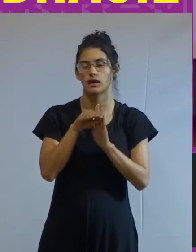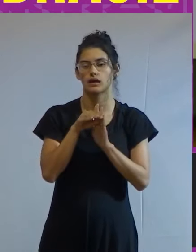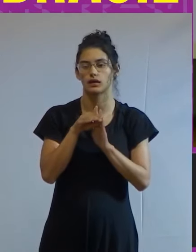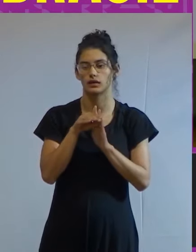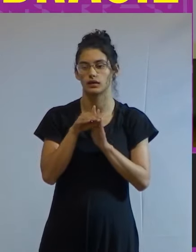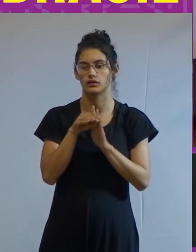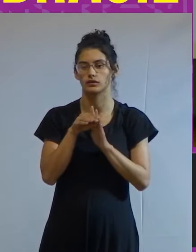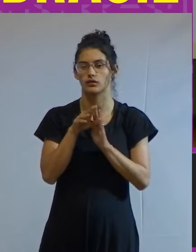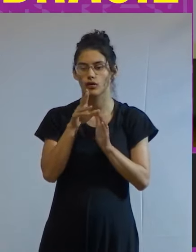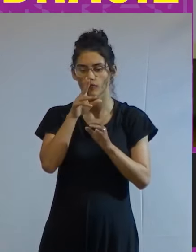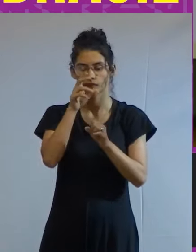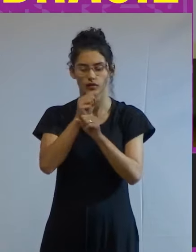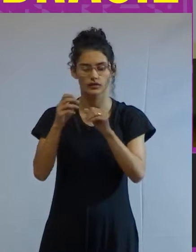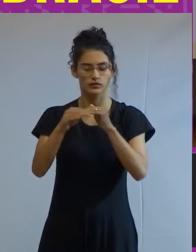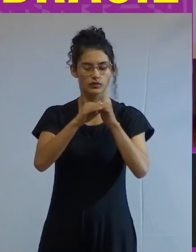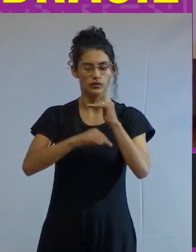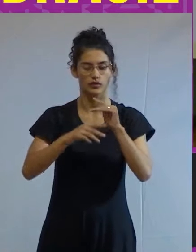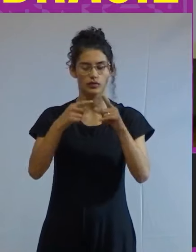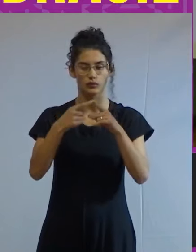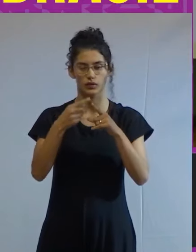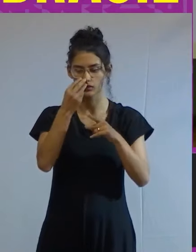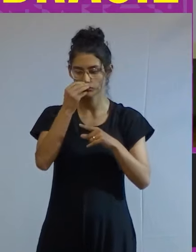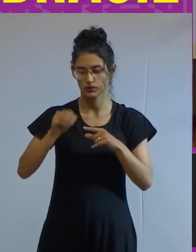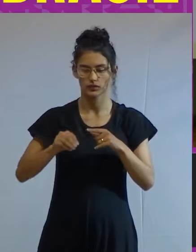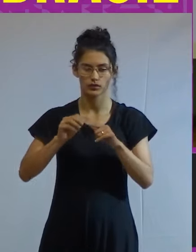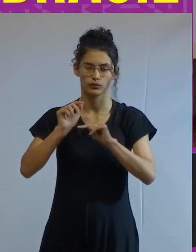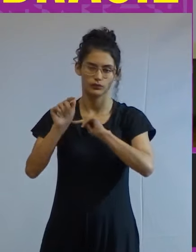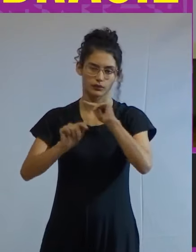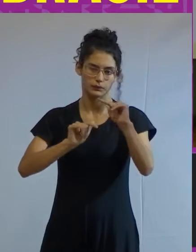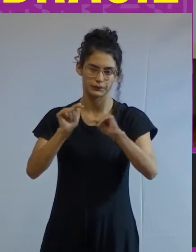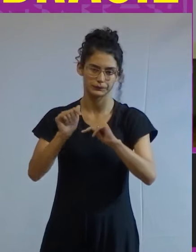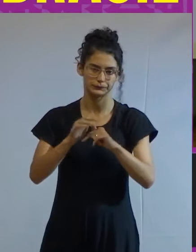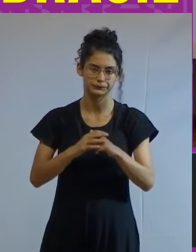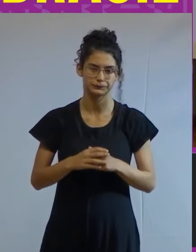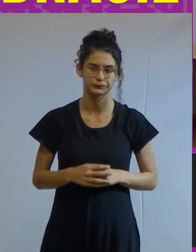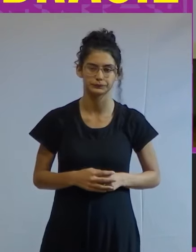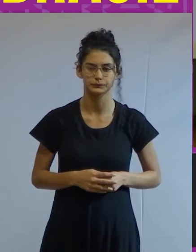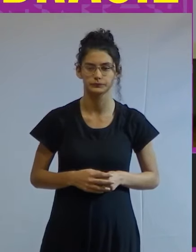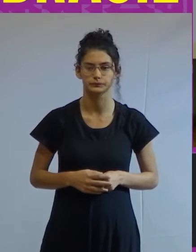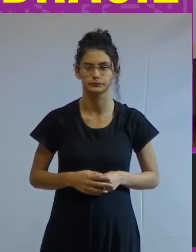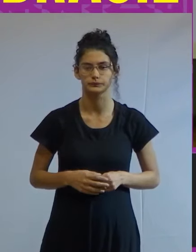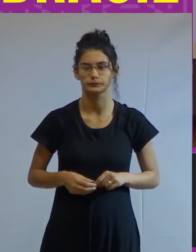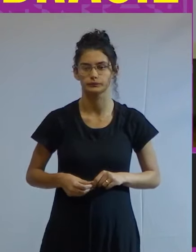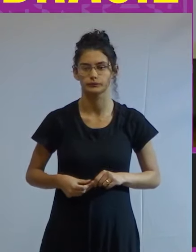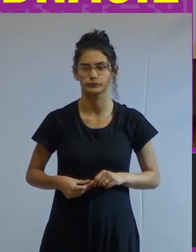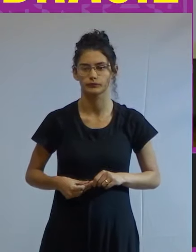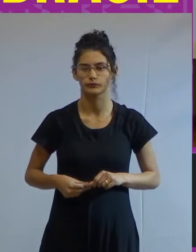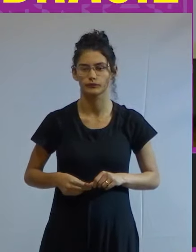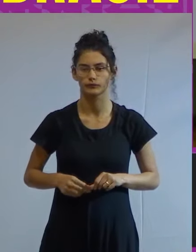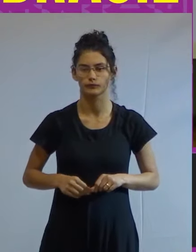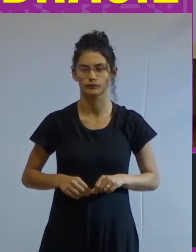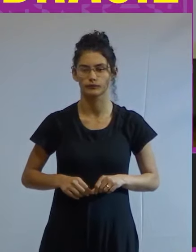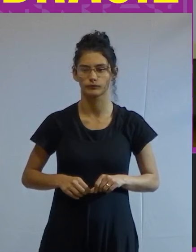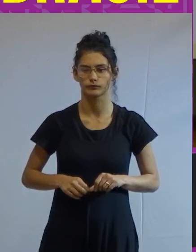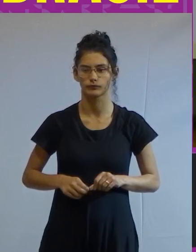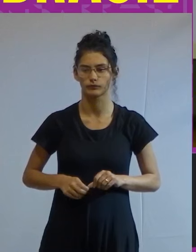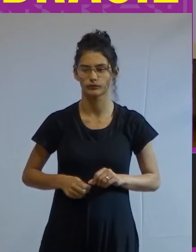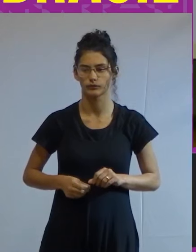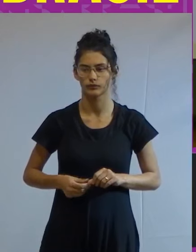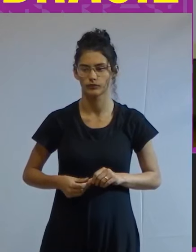brutal mais desigualdade do que a exclusão do mercado de trabalho então nós precisamos encontrar esse